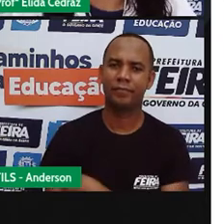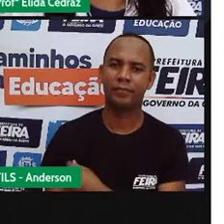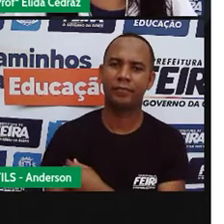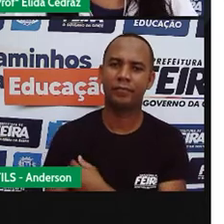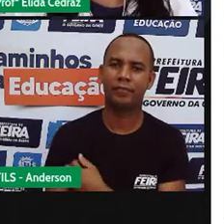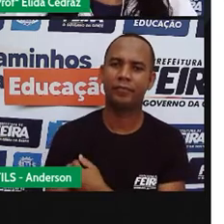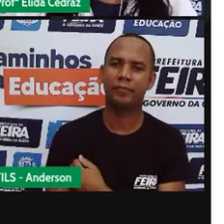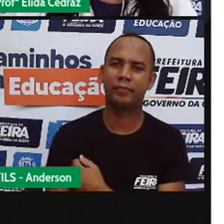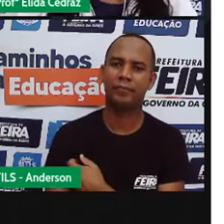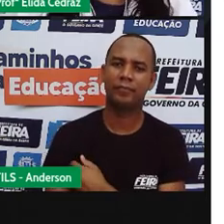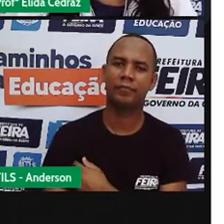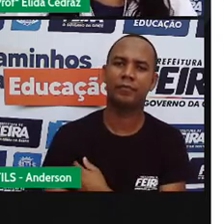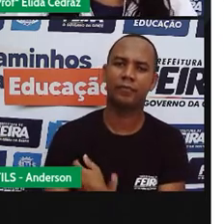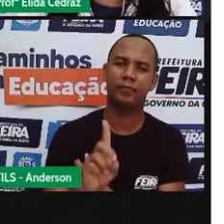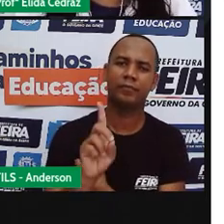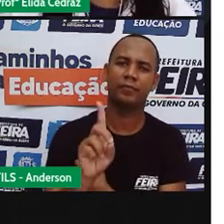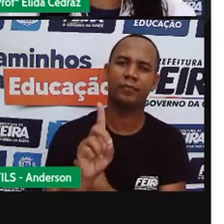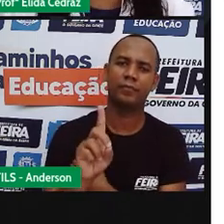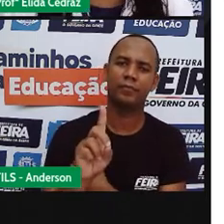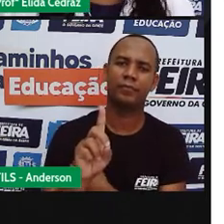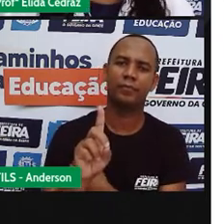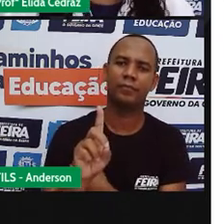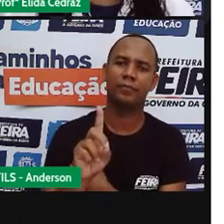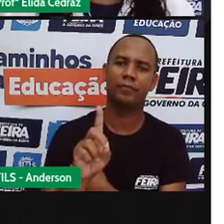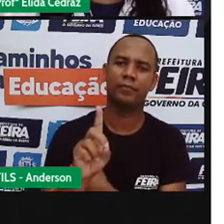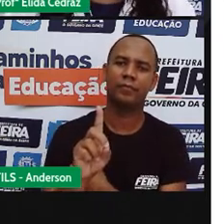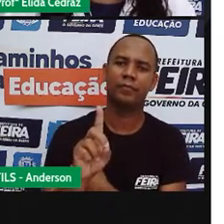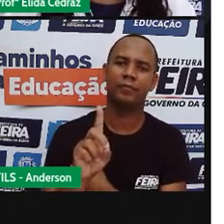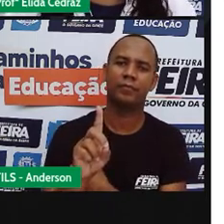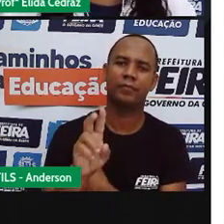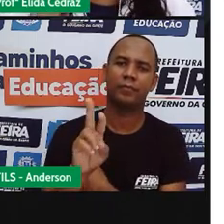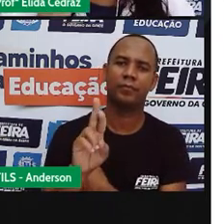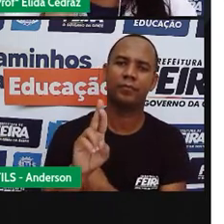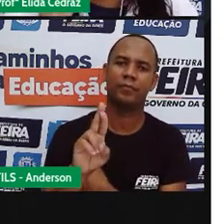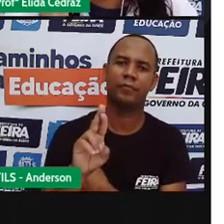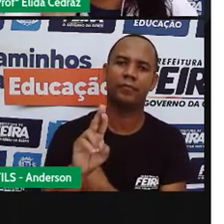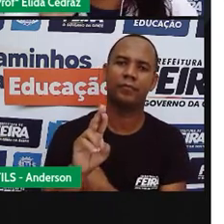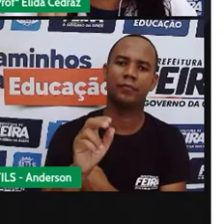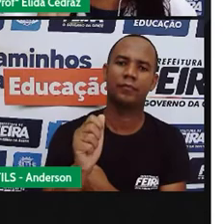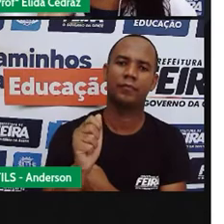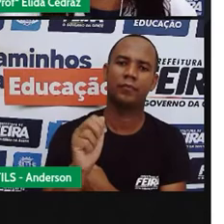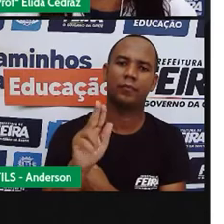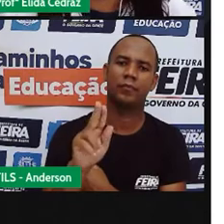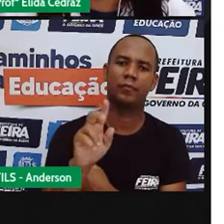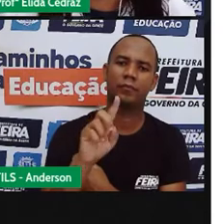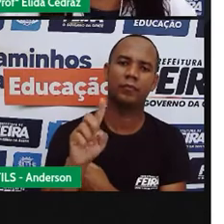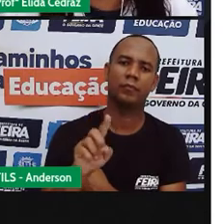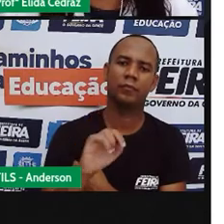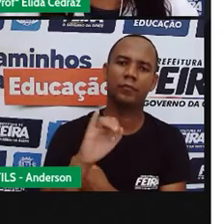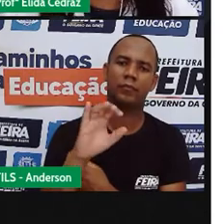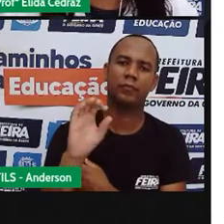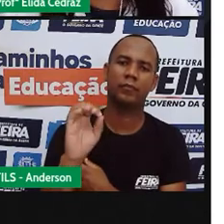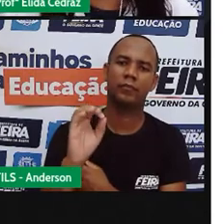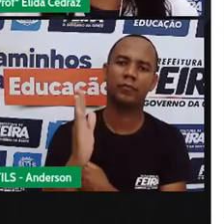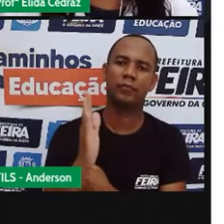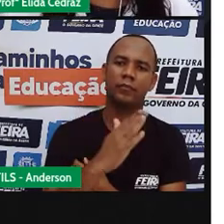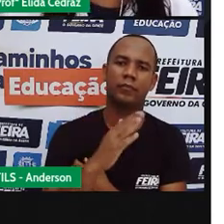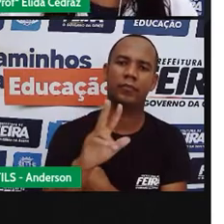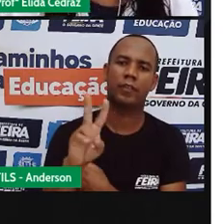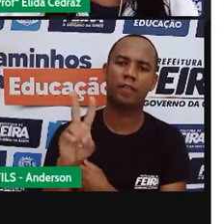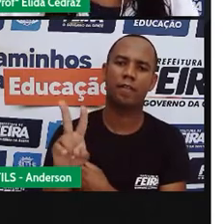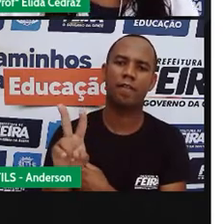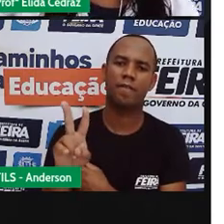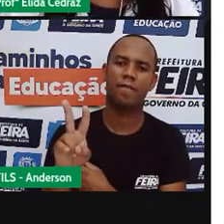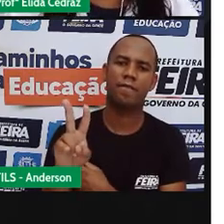Doutor Drauzio Varun. Ele já era muito conhecido porque ele participava muito do jornal. Mas ele ficou